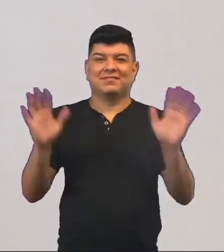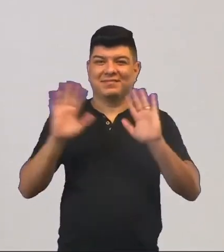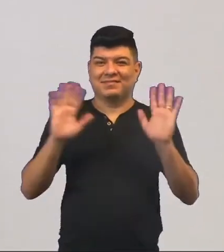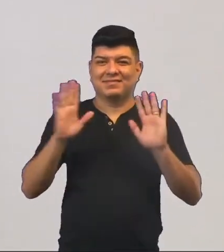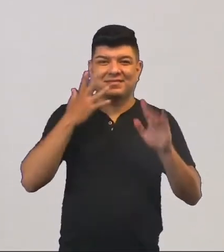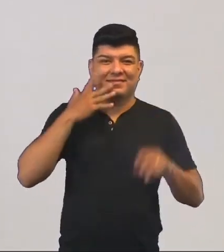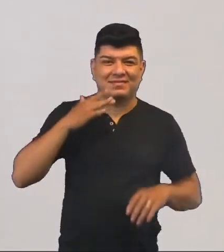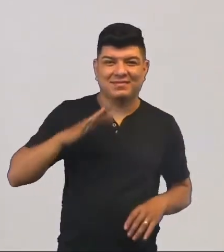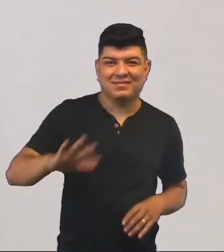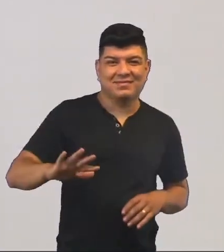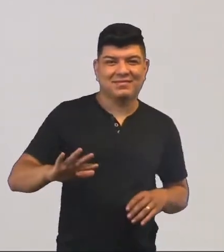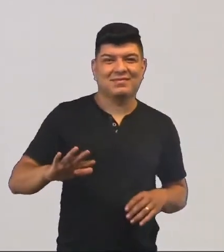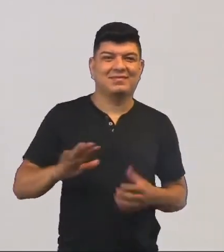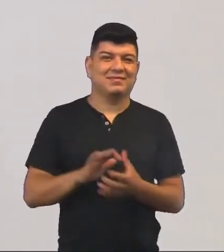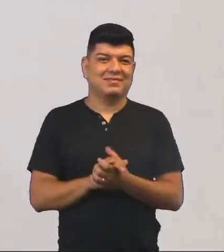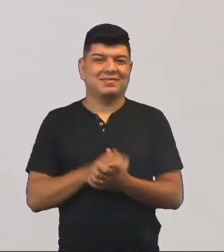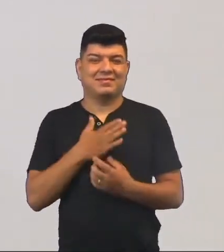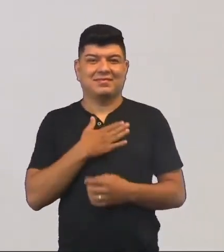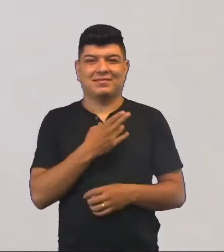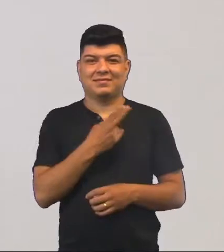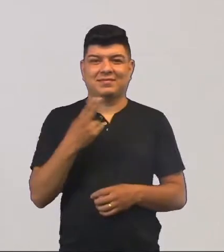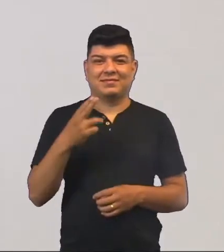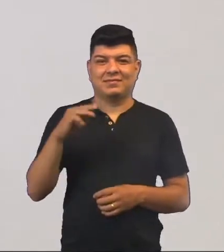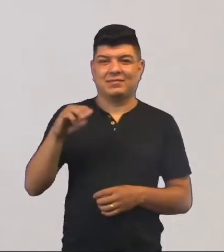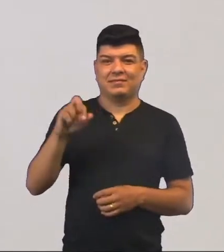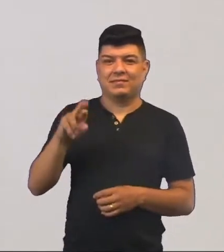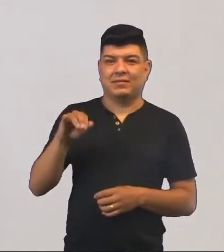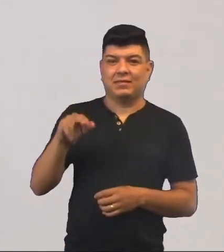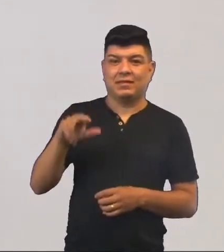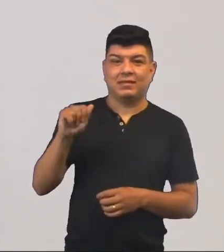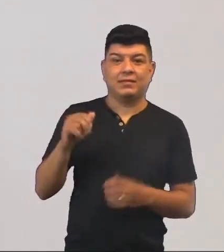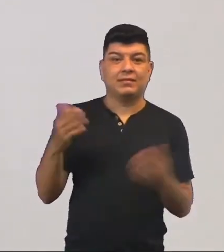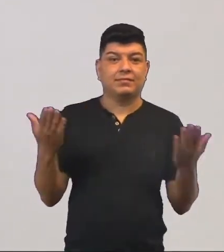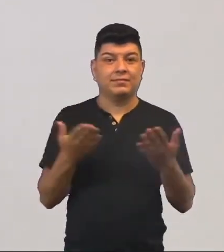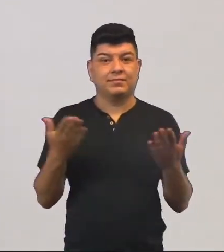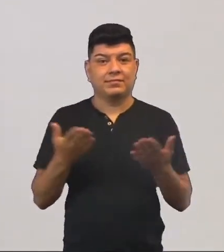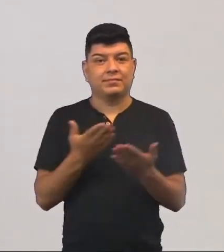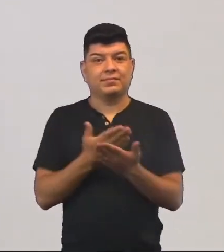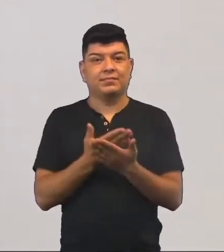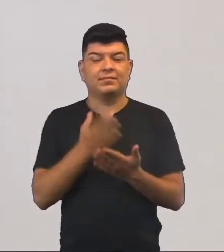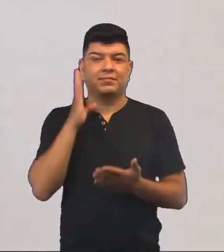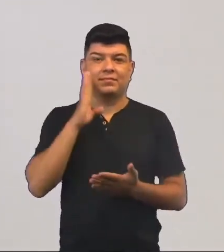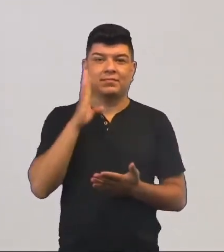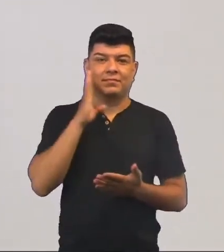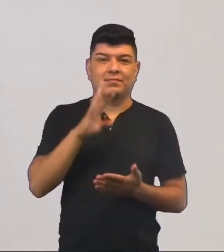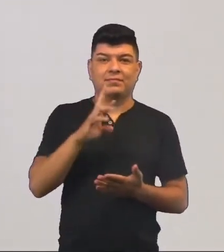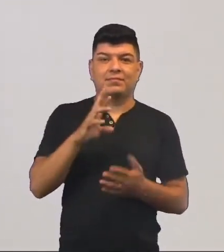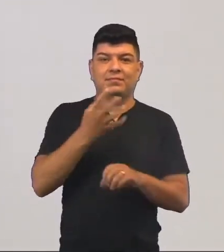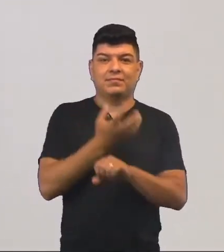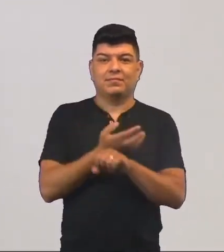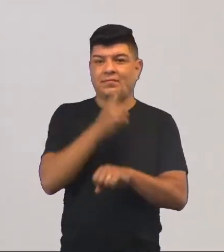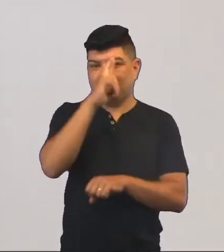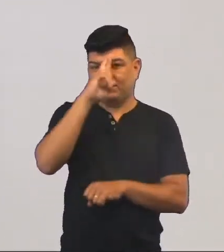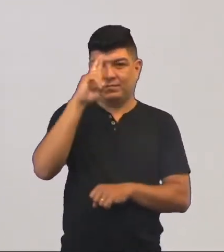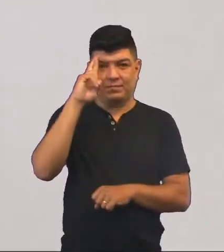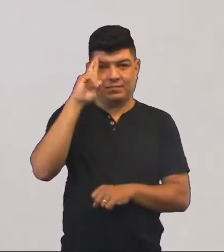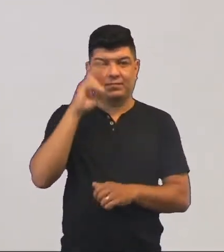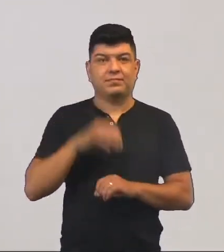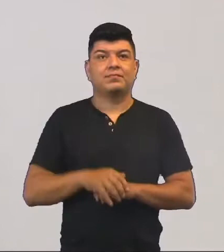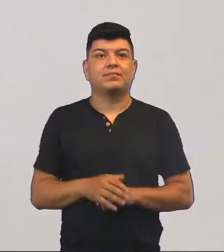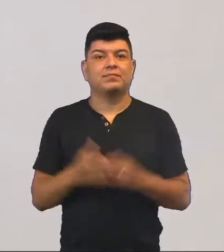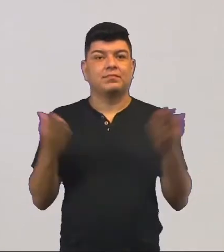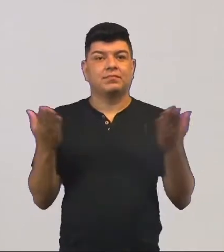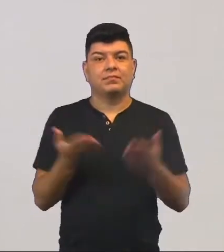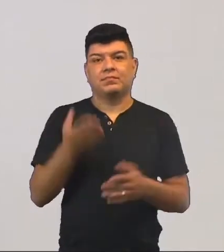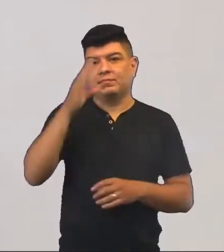Olá, crianças! Sou a professora Marina e hoje nós vamos ter uma aula bem legal, uma aula de história. E nós